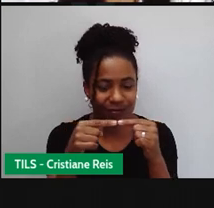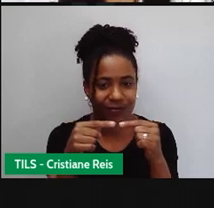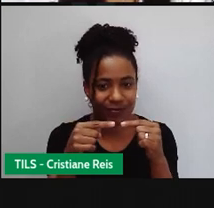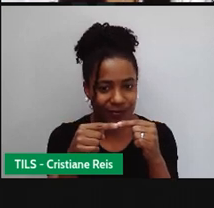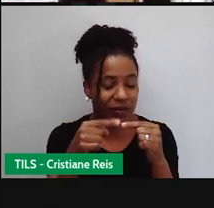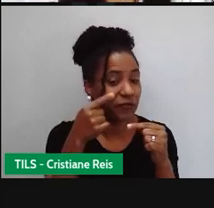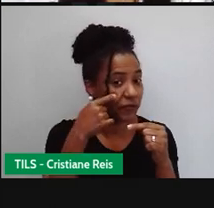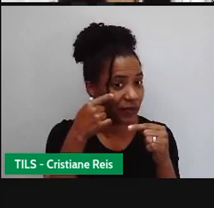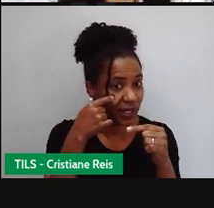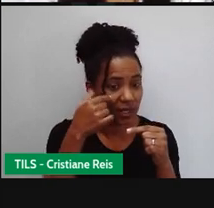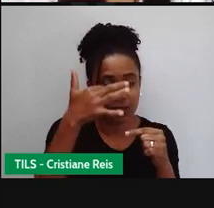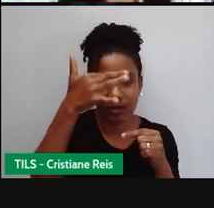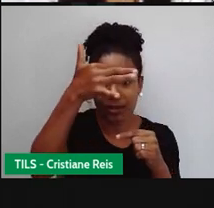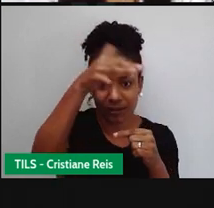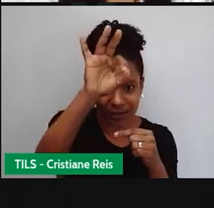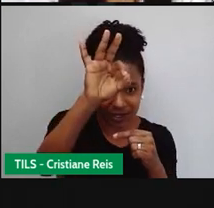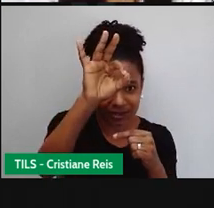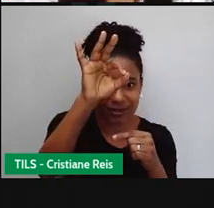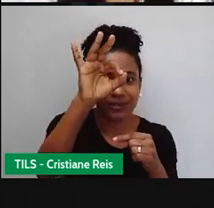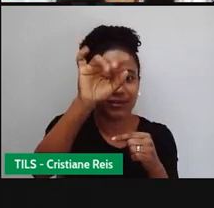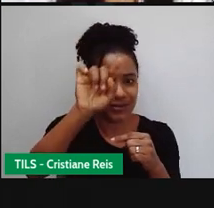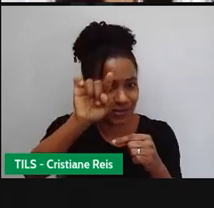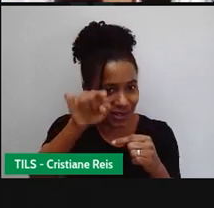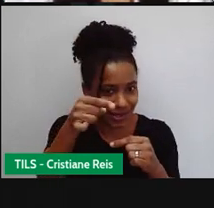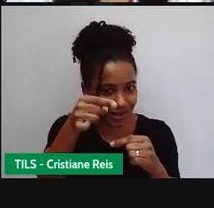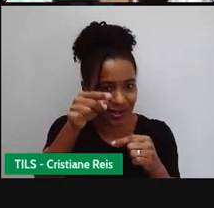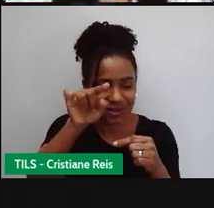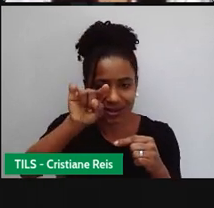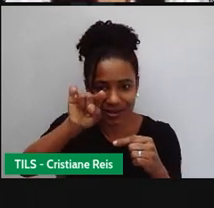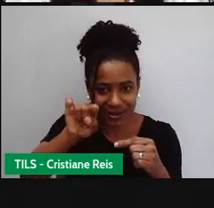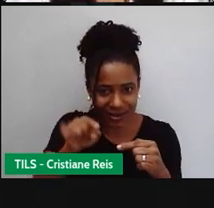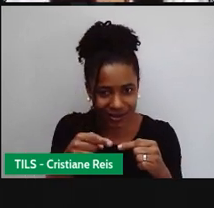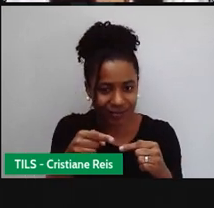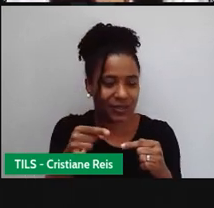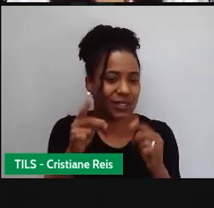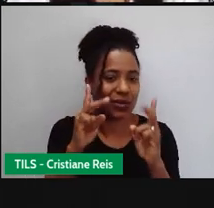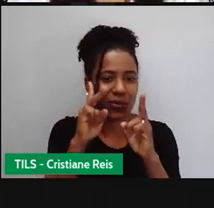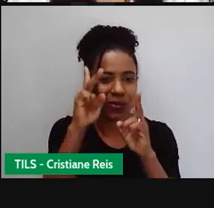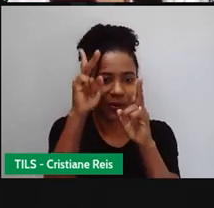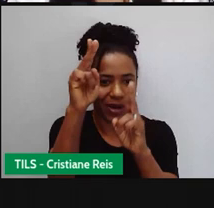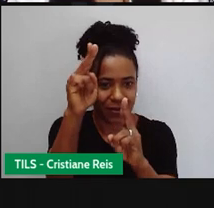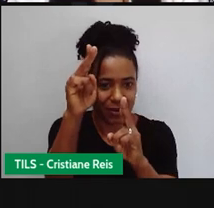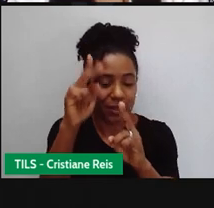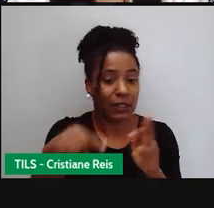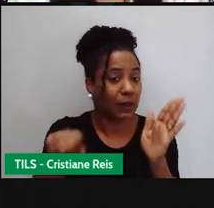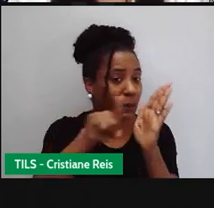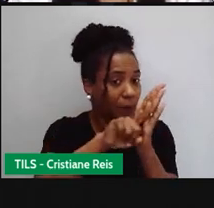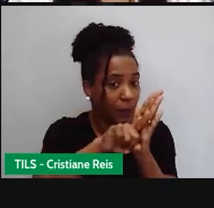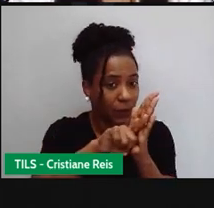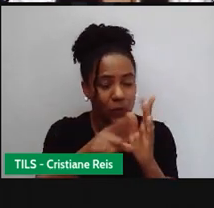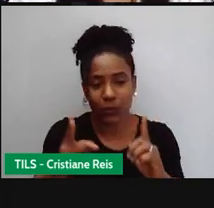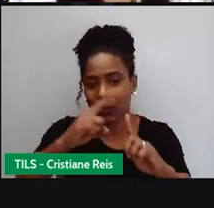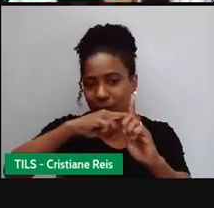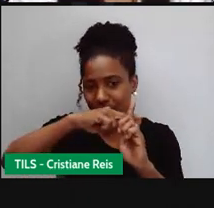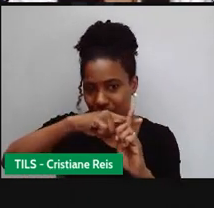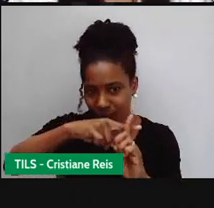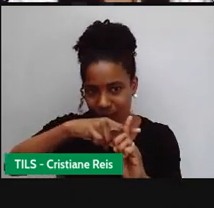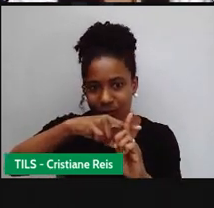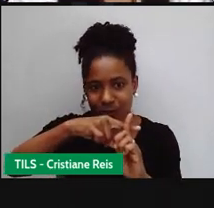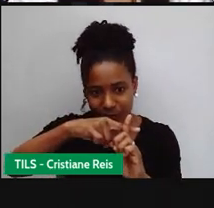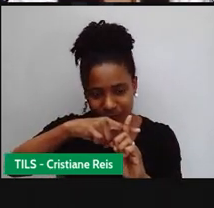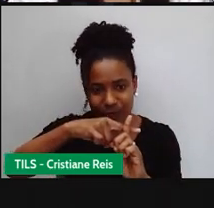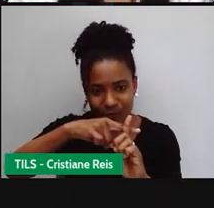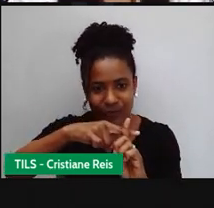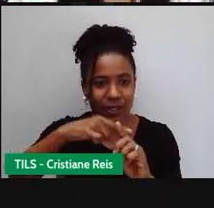decinais com a utilização da vírgula. Então, no caso, tanto da conta de mais, tanto na adição, quanto na subtração,